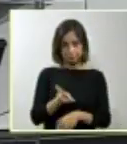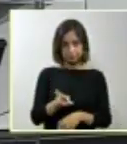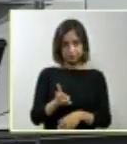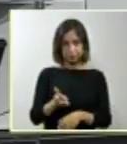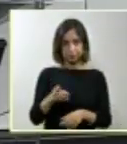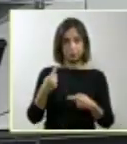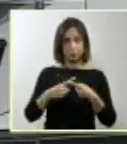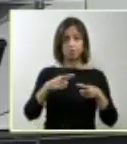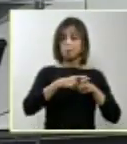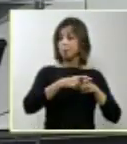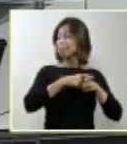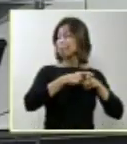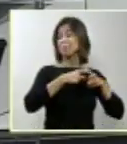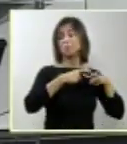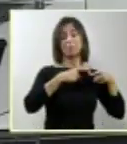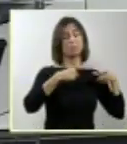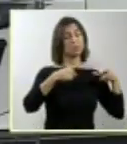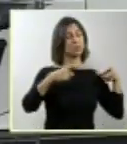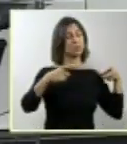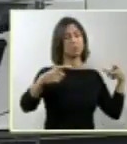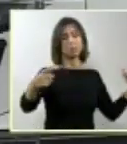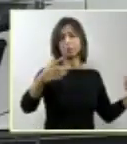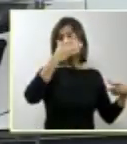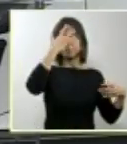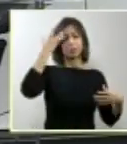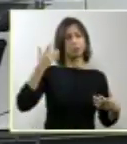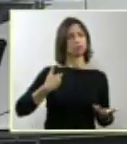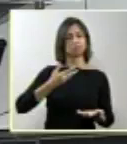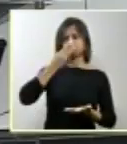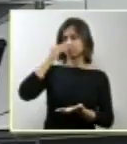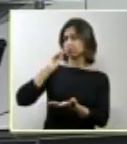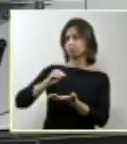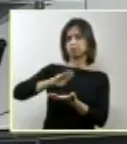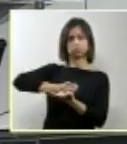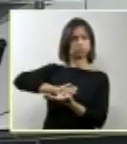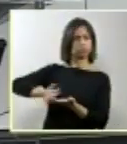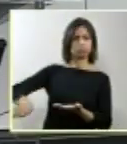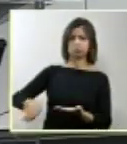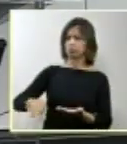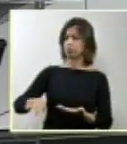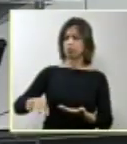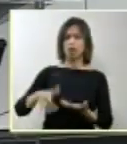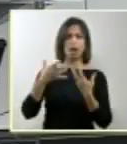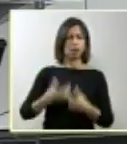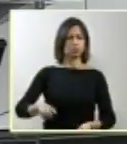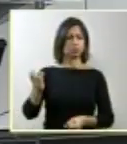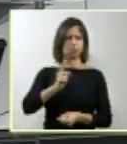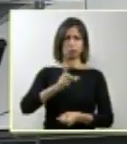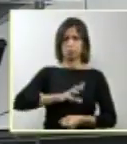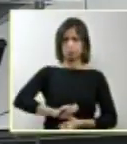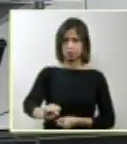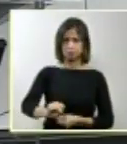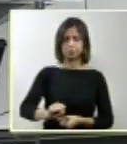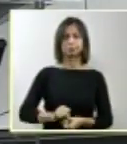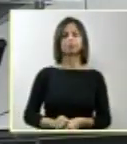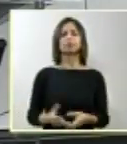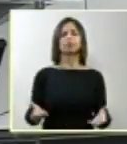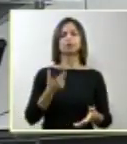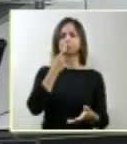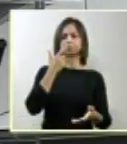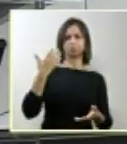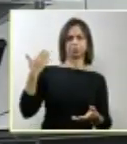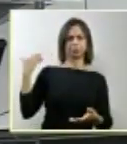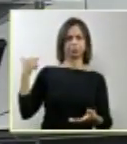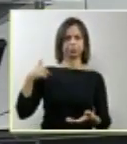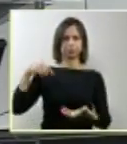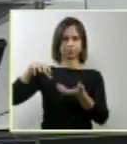por ampla maioria, mas ampla mesmo, foi também rejeitado, recentemente. Agora, recentemente, o Congresso Nacional,